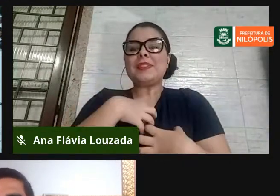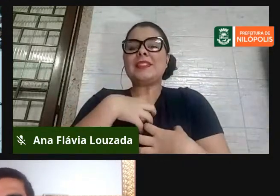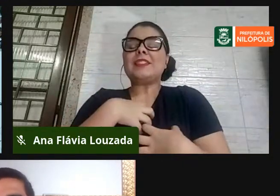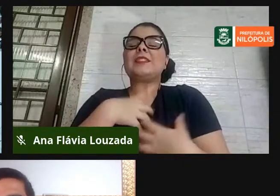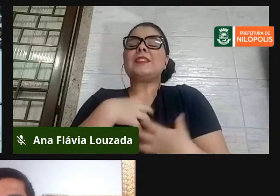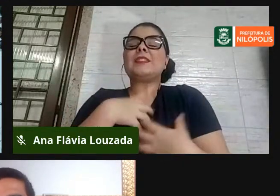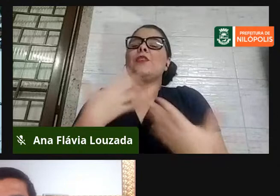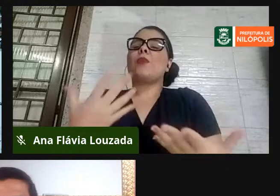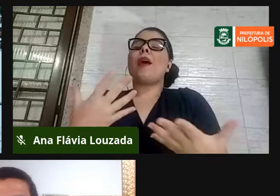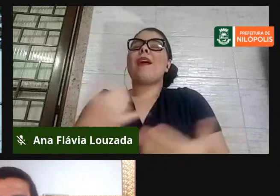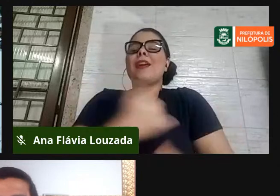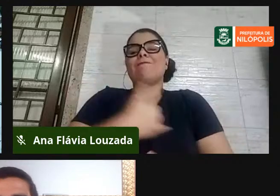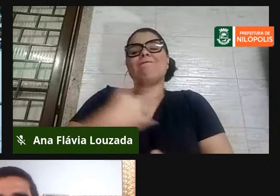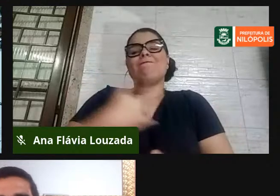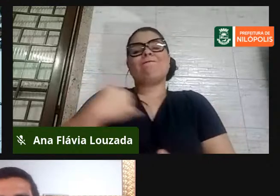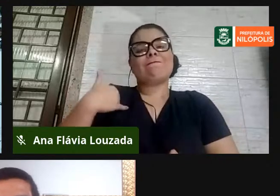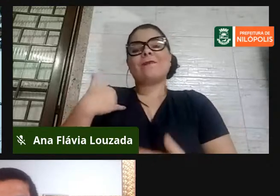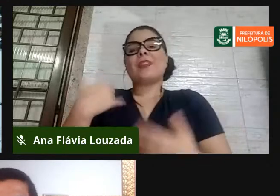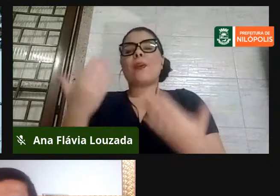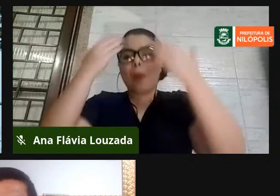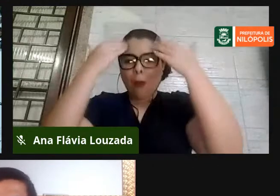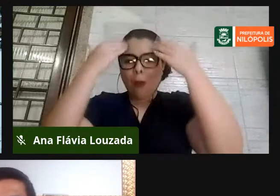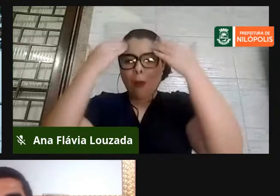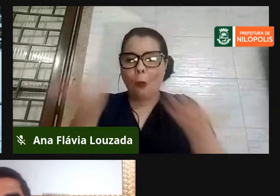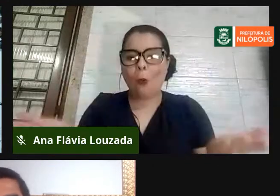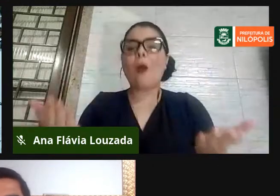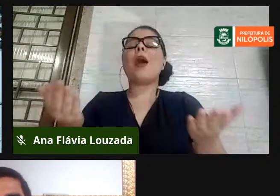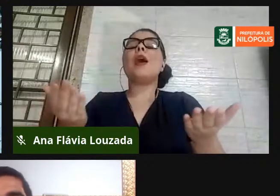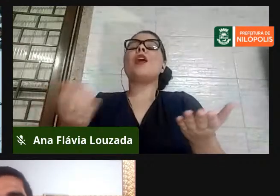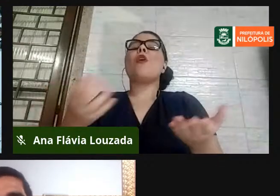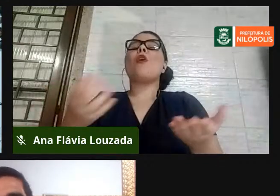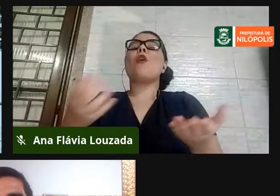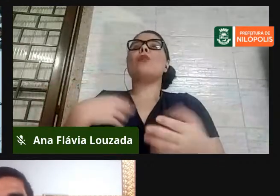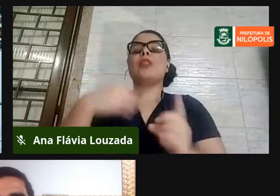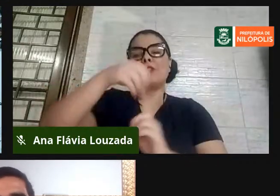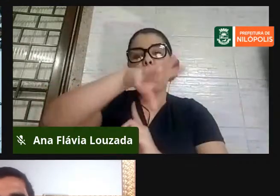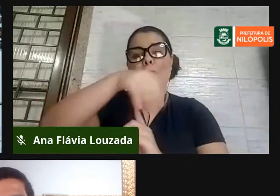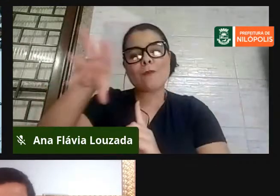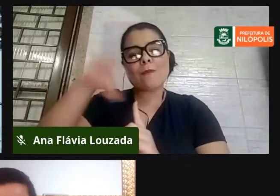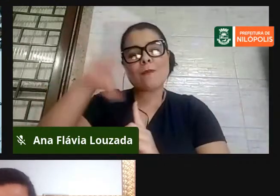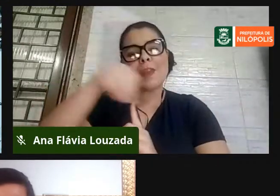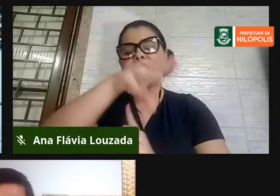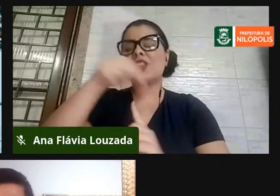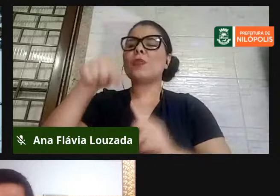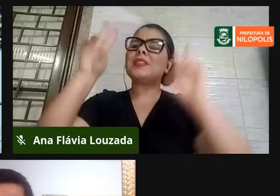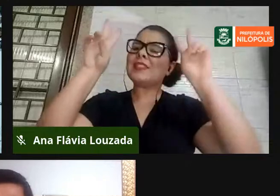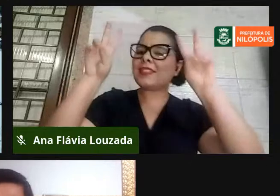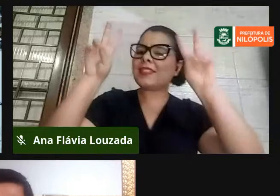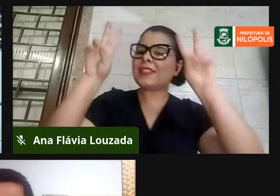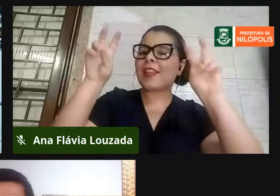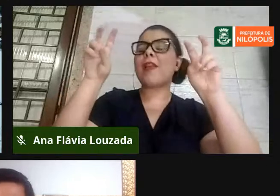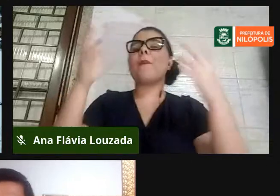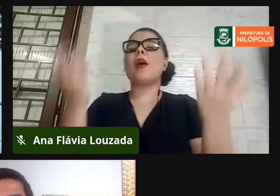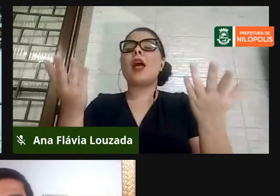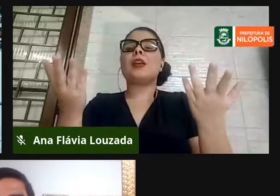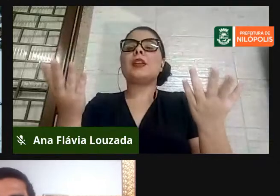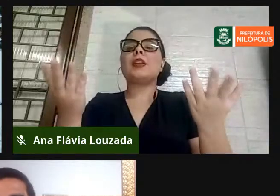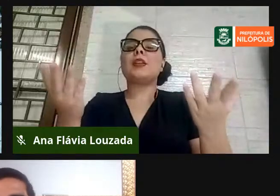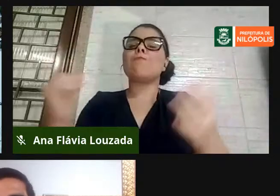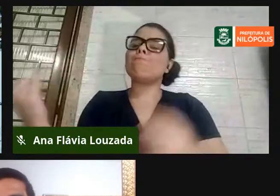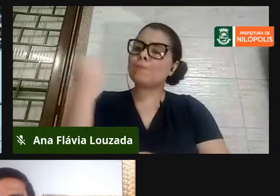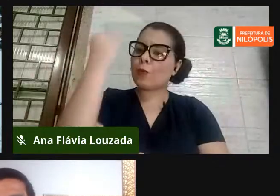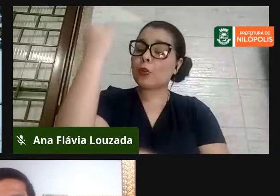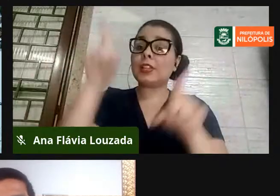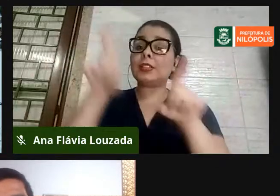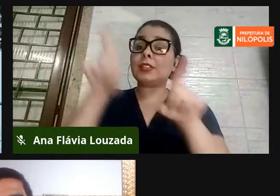honrado de poder mediar essa conversa afinada sobre esse tema que é tão relevante e é tão atual